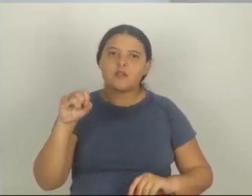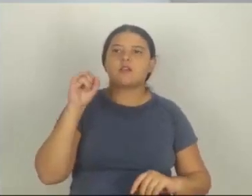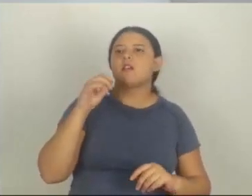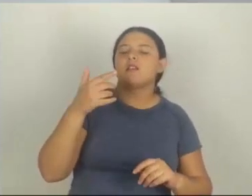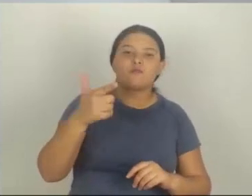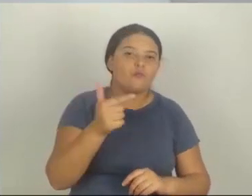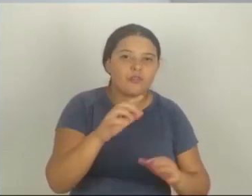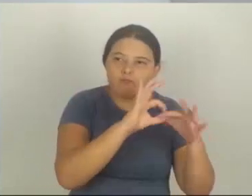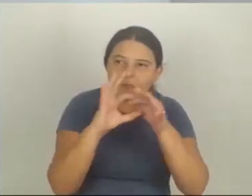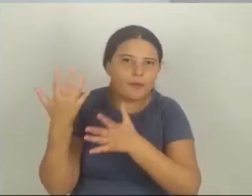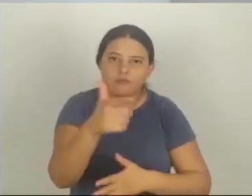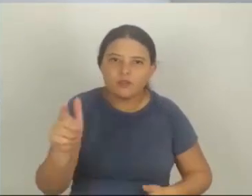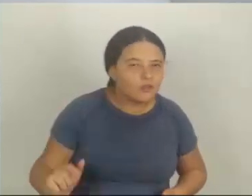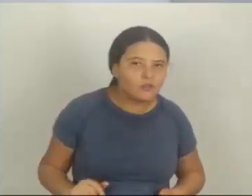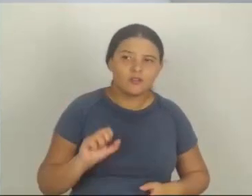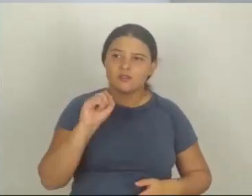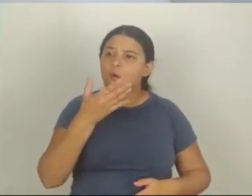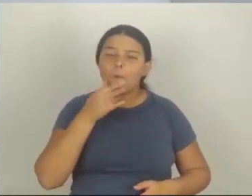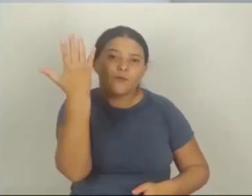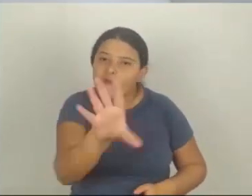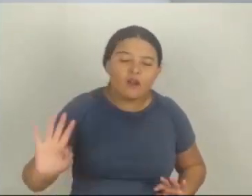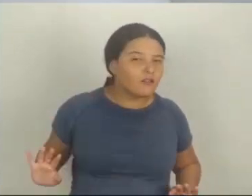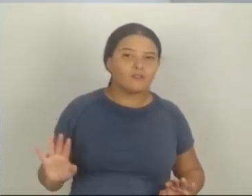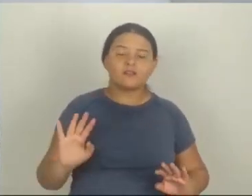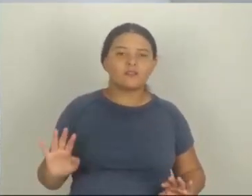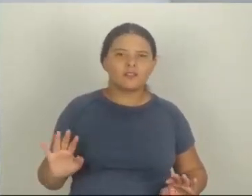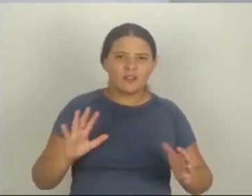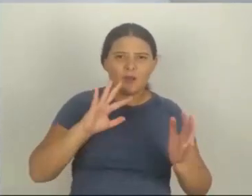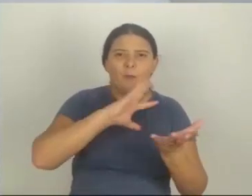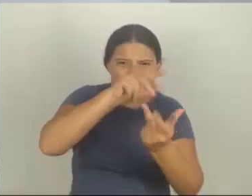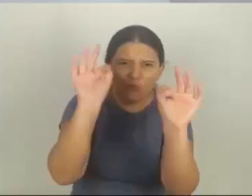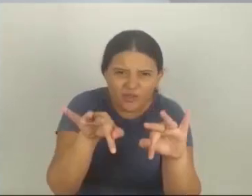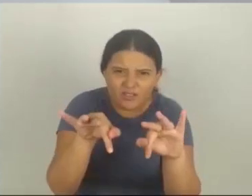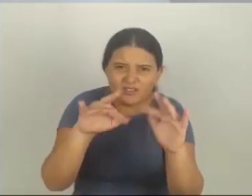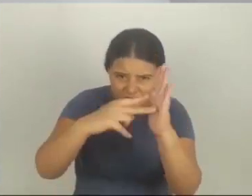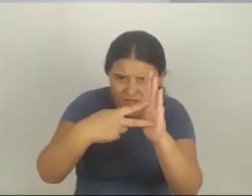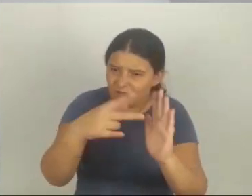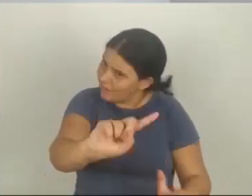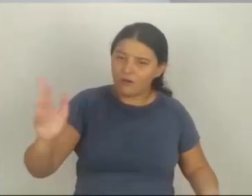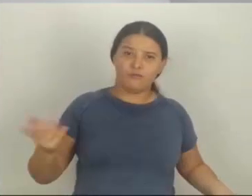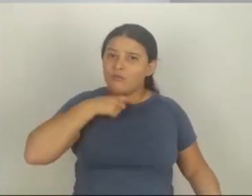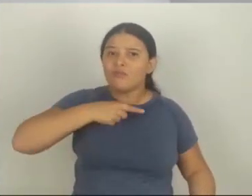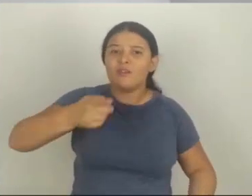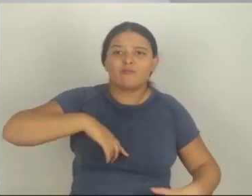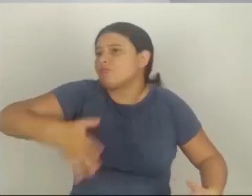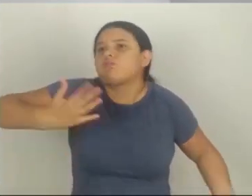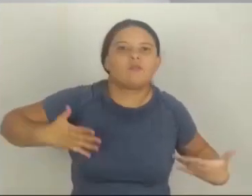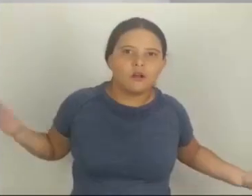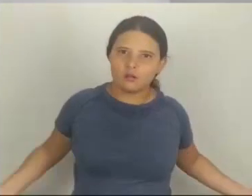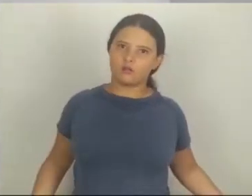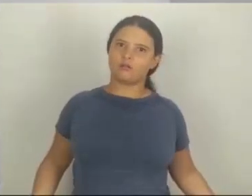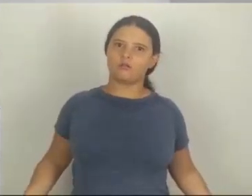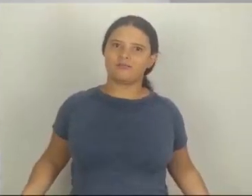e coerência, ou se ele simplesmente não está afim de você. Gente, isso não é o fim do mundo, não. Não deu, não deu, cacete, sabe?